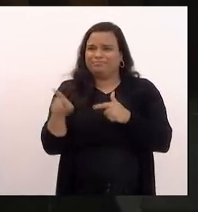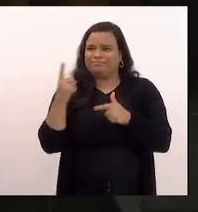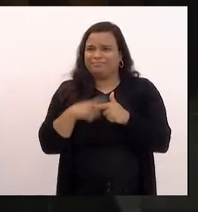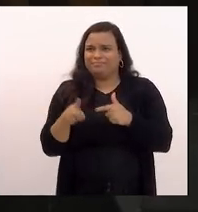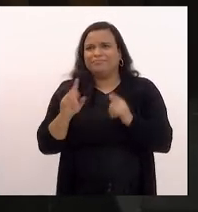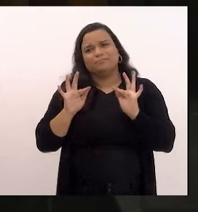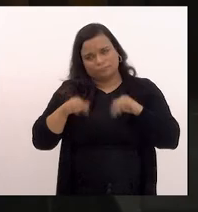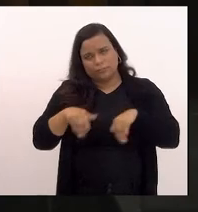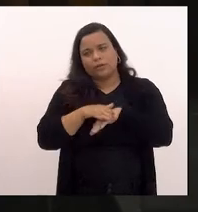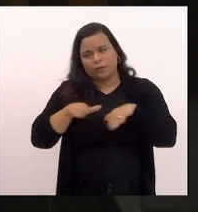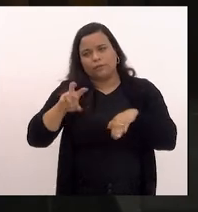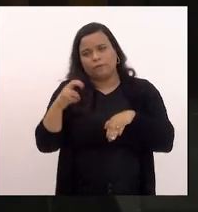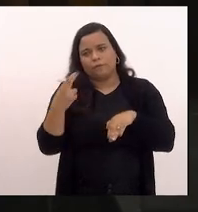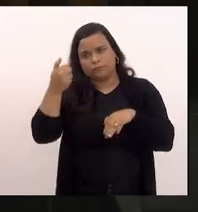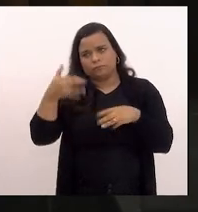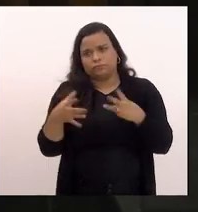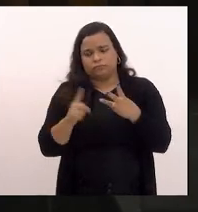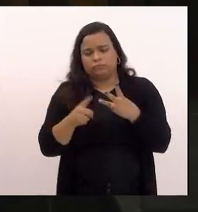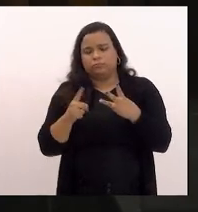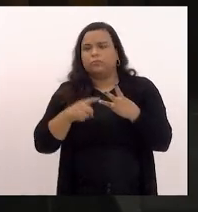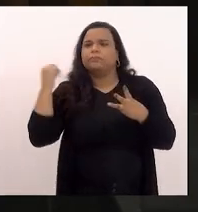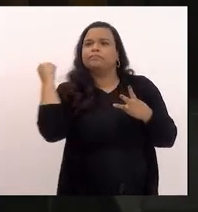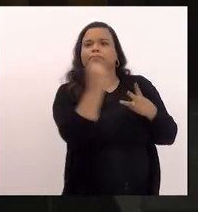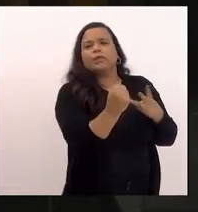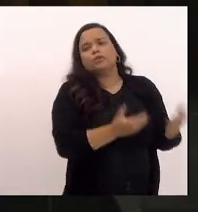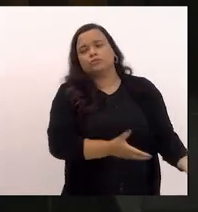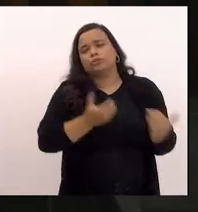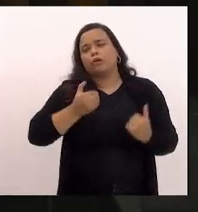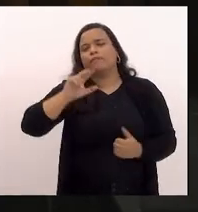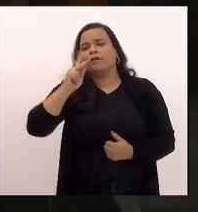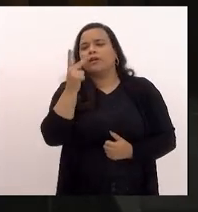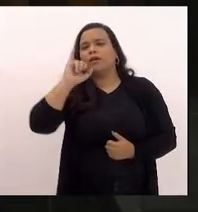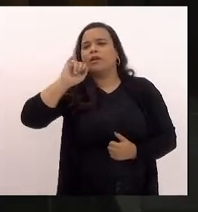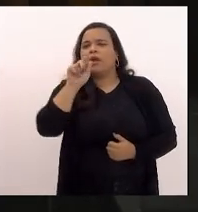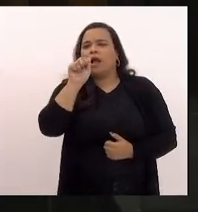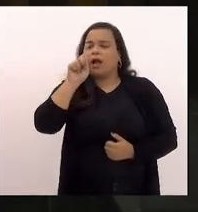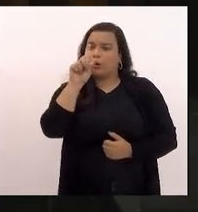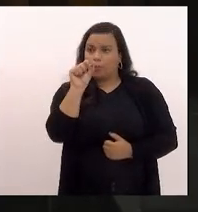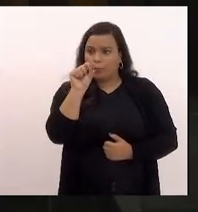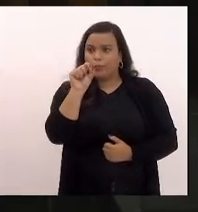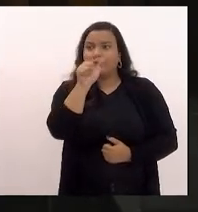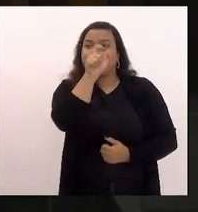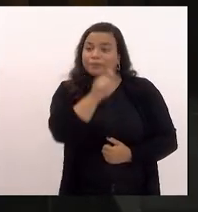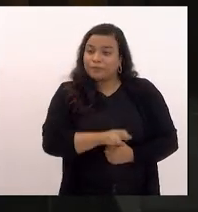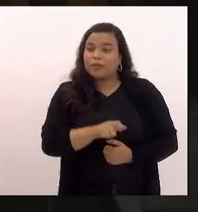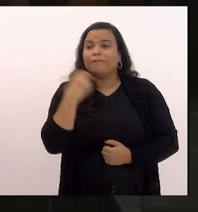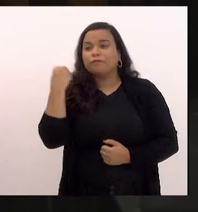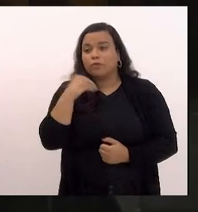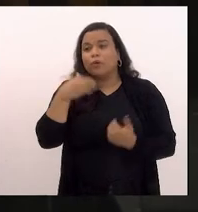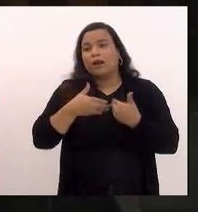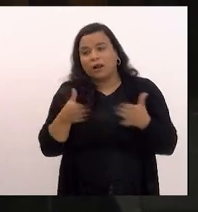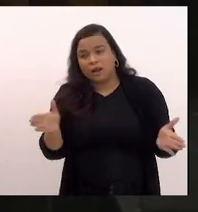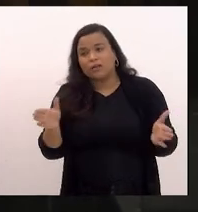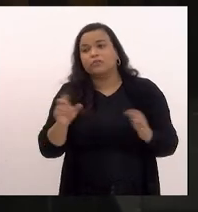concluir falando disso o assassinato do jovem Iago um jovem em situação de vulnerabilidade social